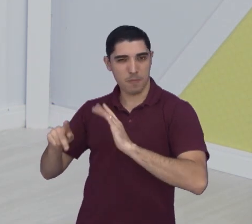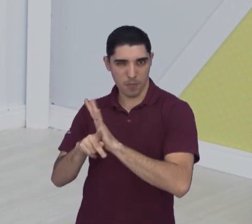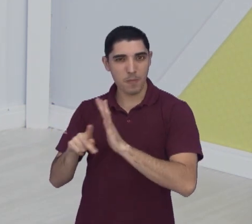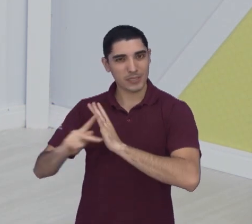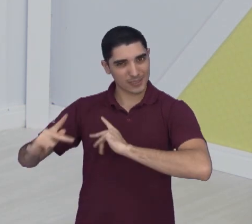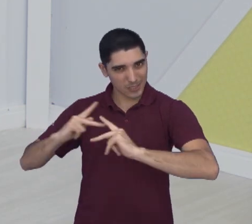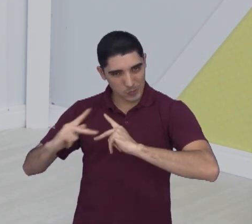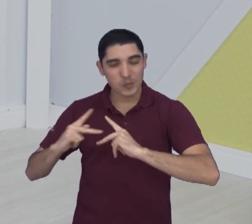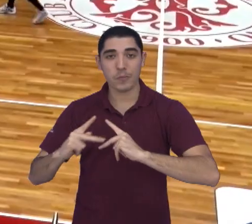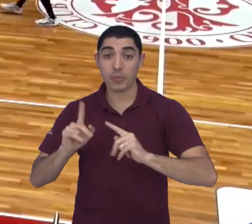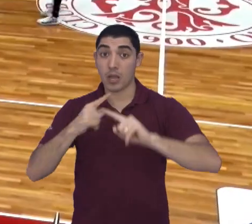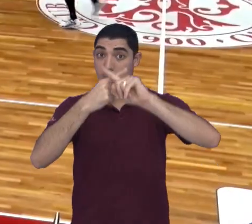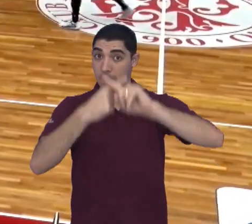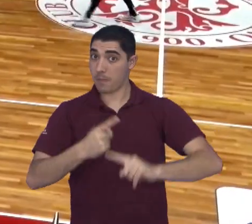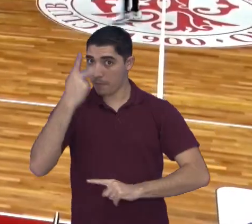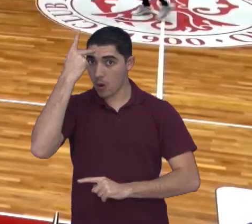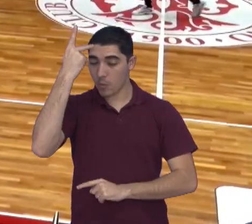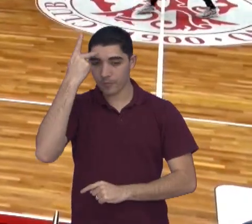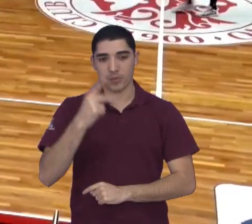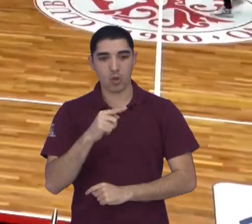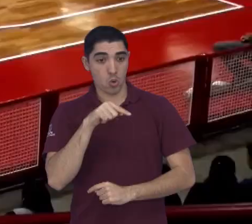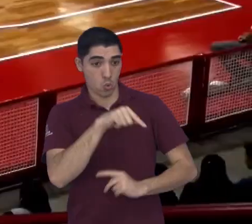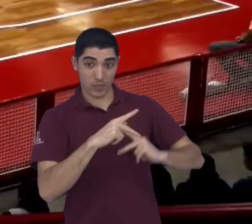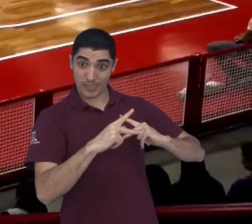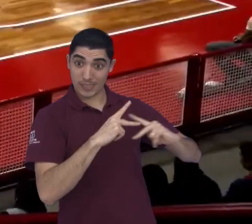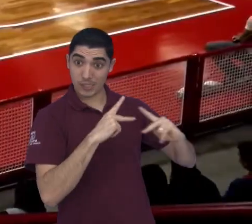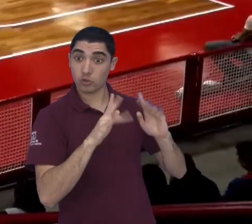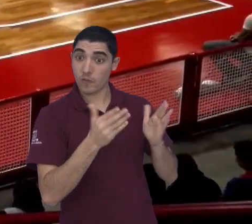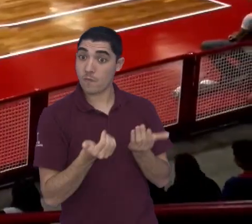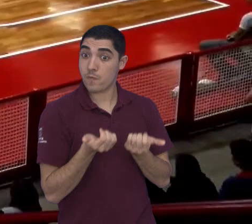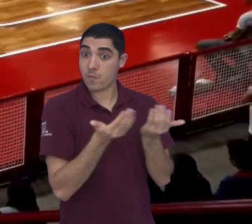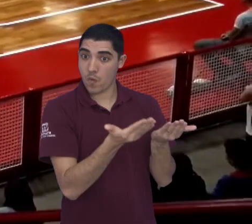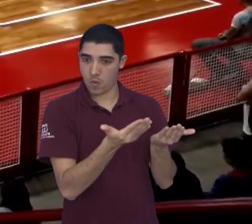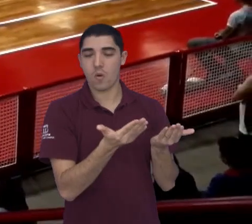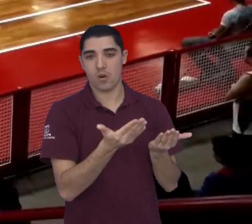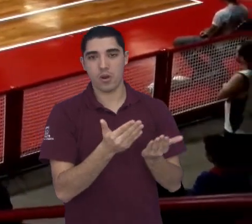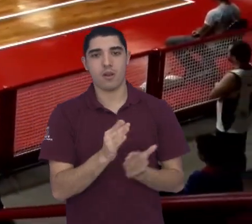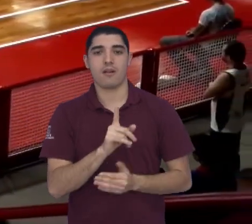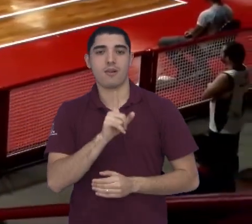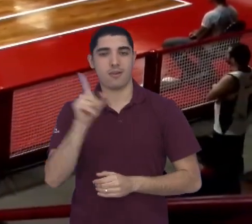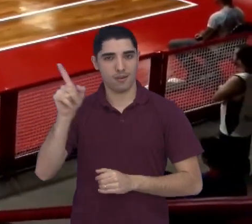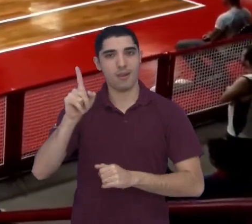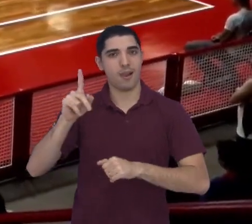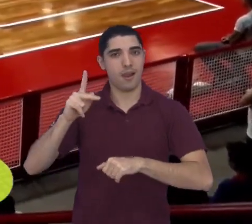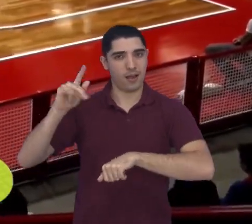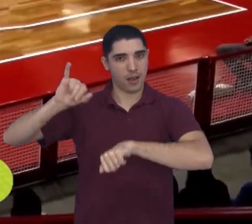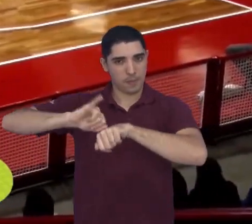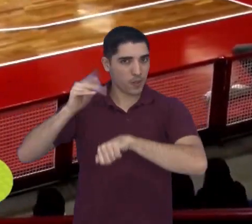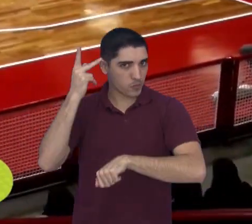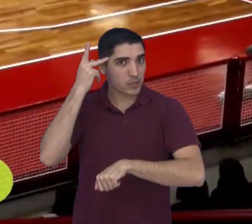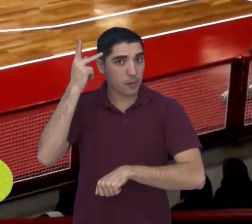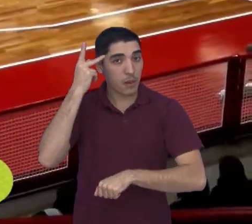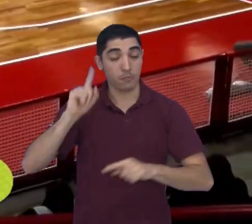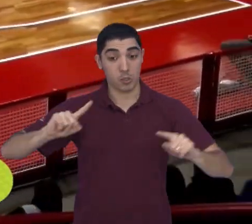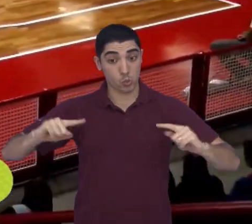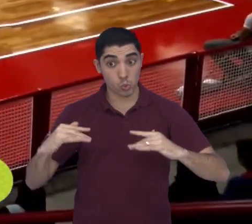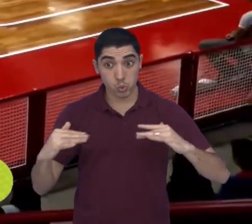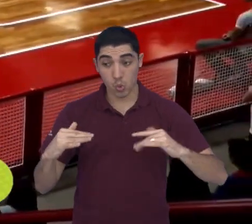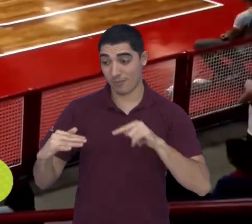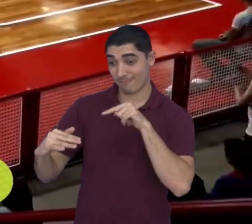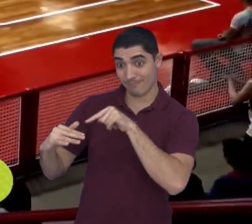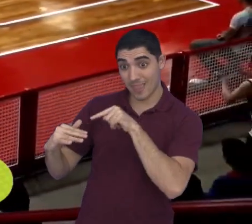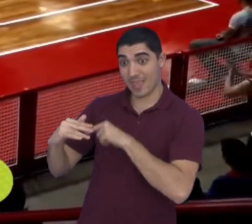Paulista. O time do técnico Regis Barrelli foi até o Ginásio Antônio Prado Júnior, você tá vendo as imagens aí, ó, em São Paulo, pra enfrentar os atuais